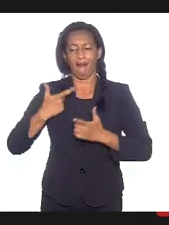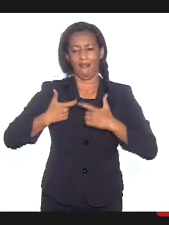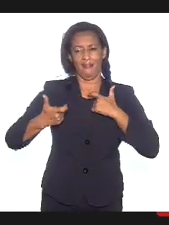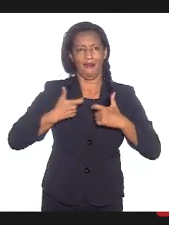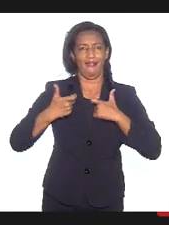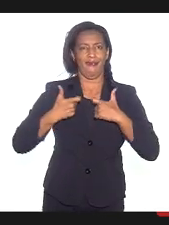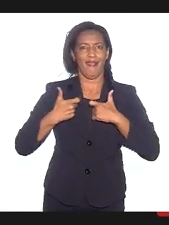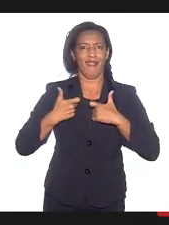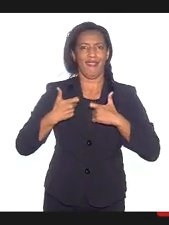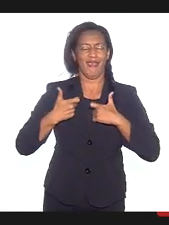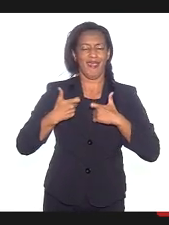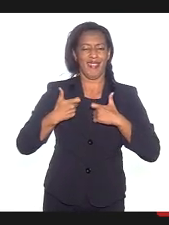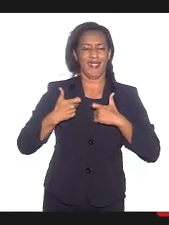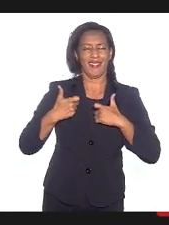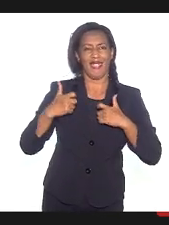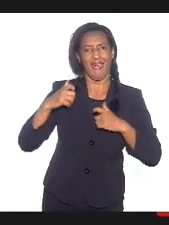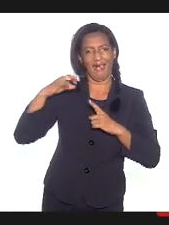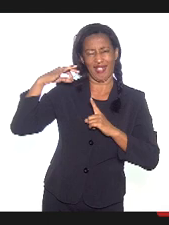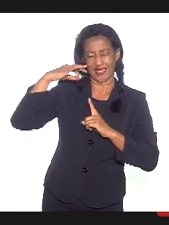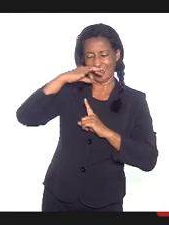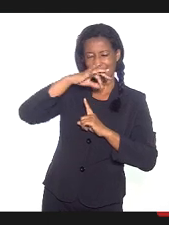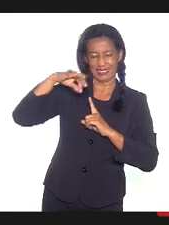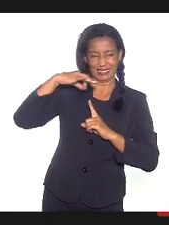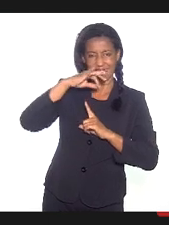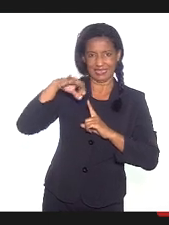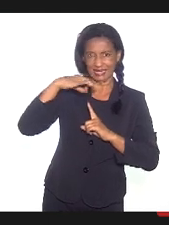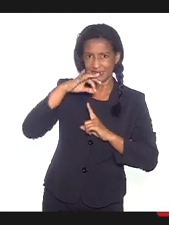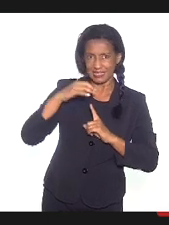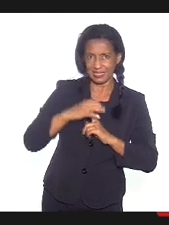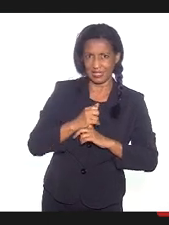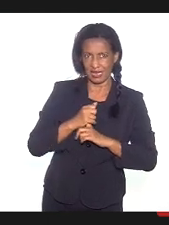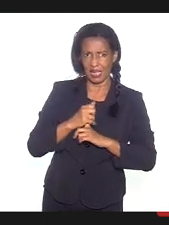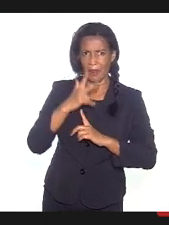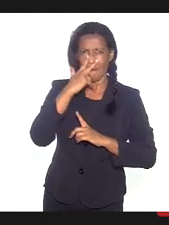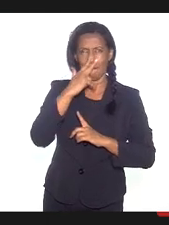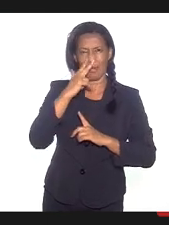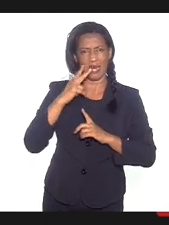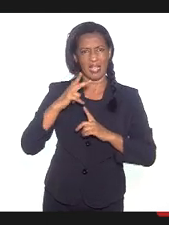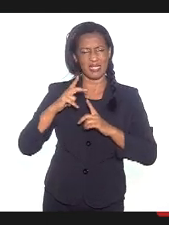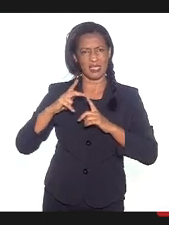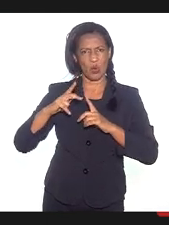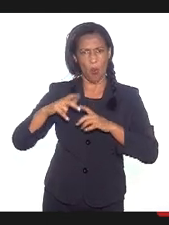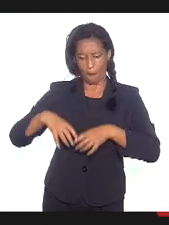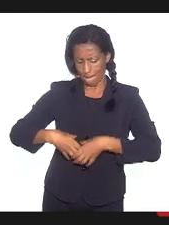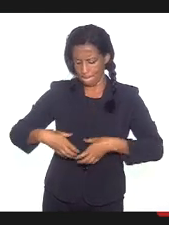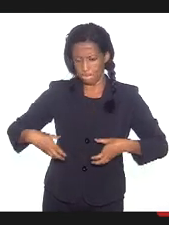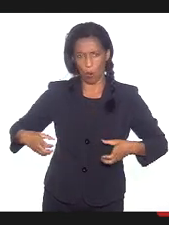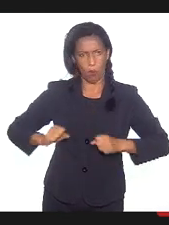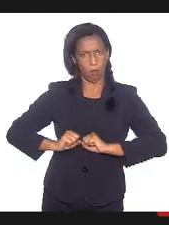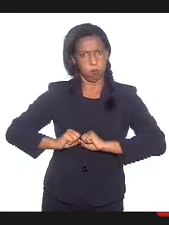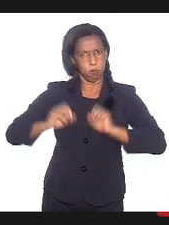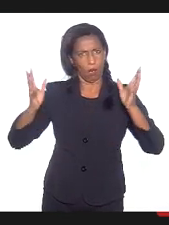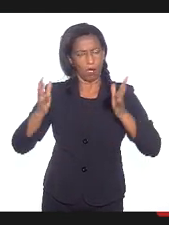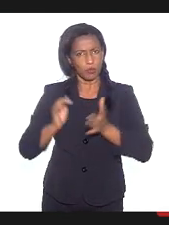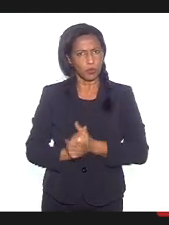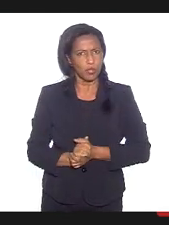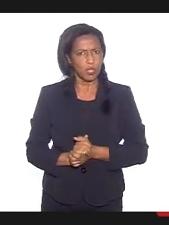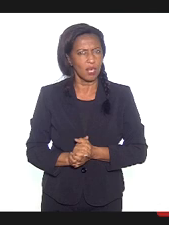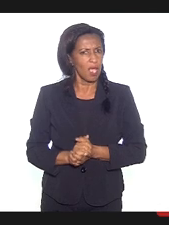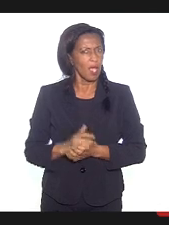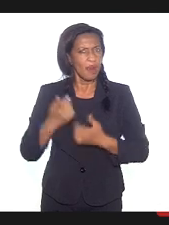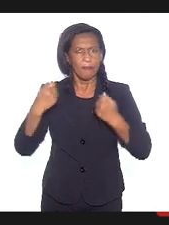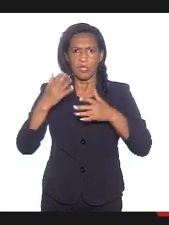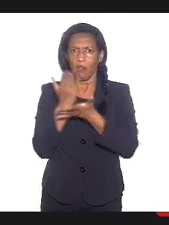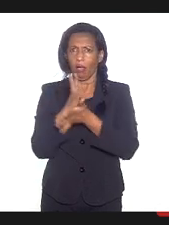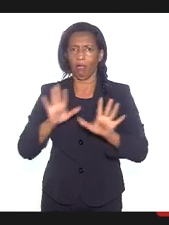ela tem que ser desarmada, essa bomba, relógio, prestes a explodir, que opõe as pessoas, ela tem que ser desarmada. E